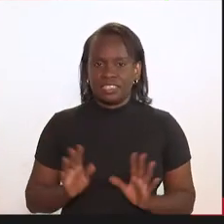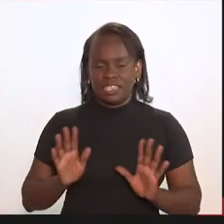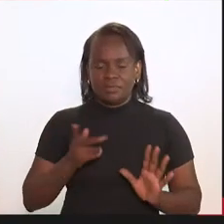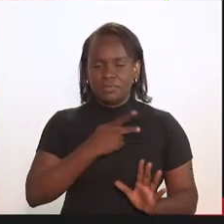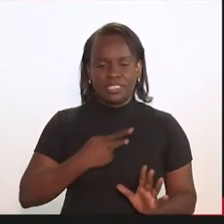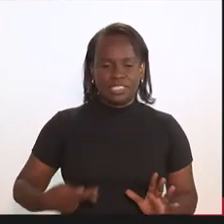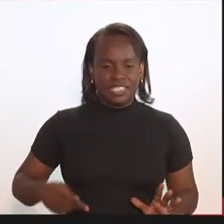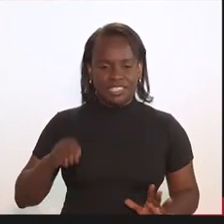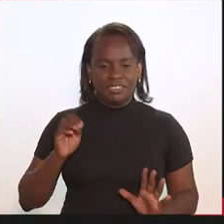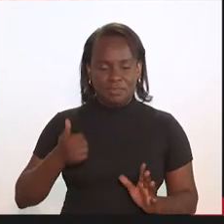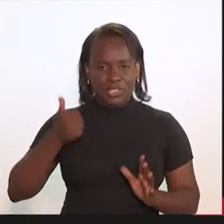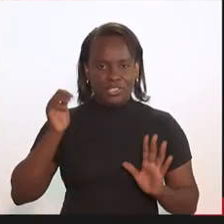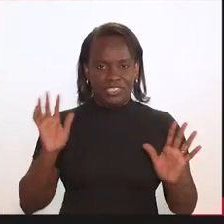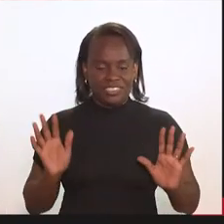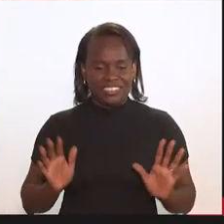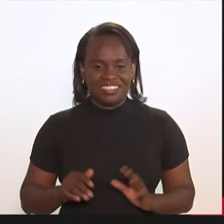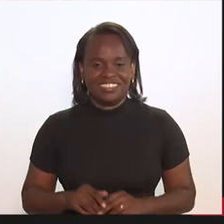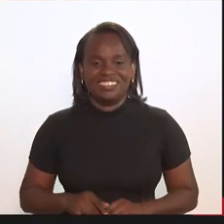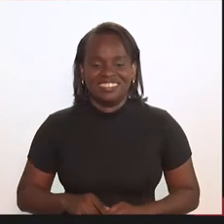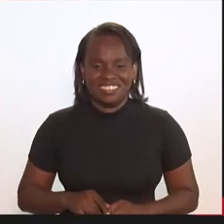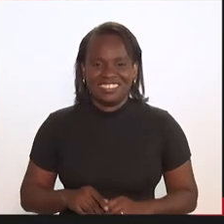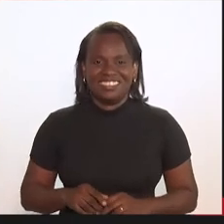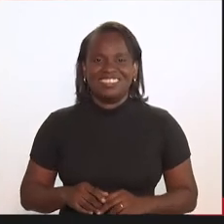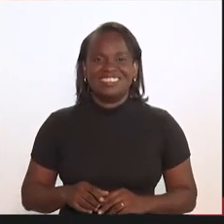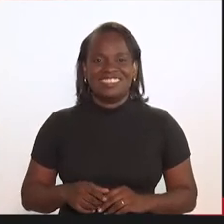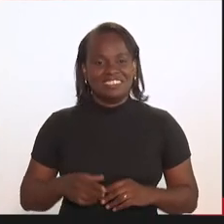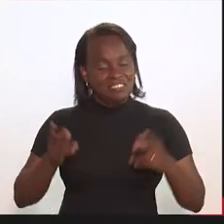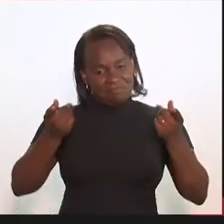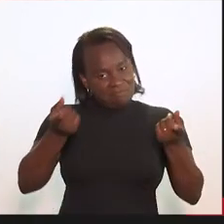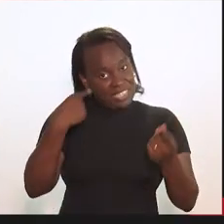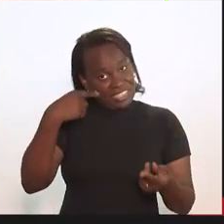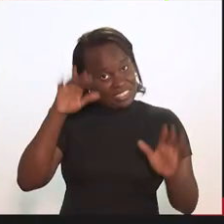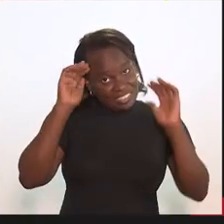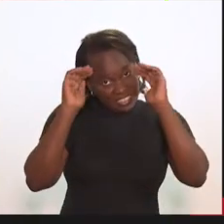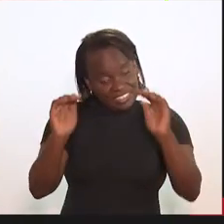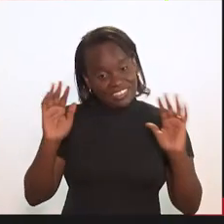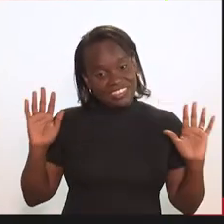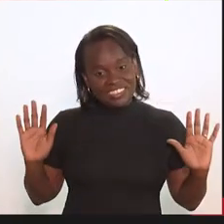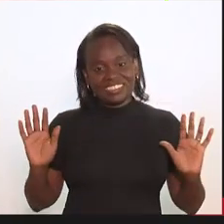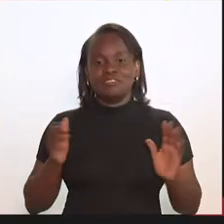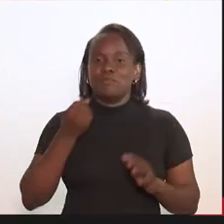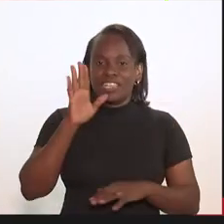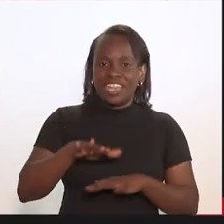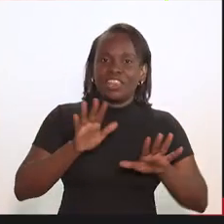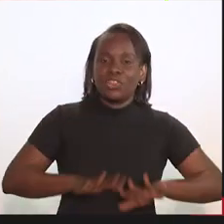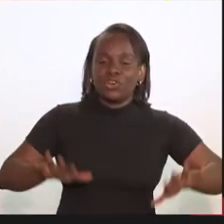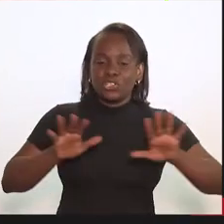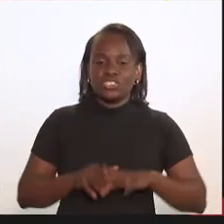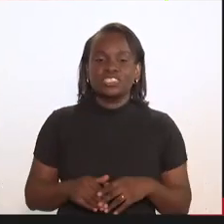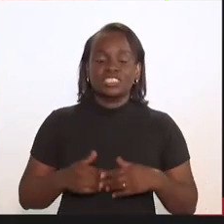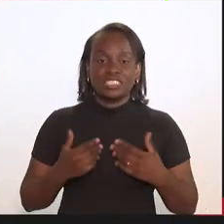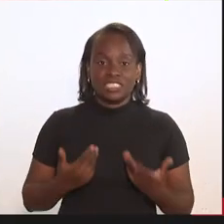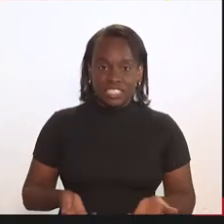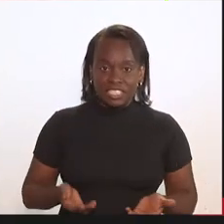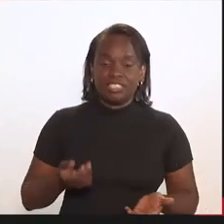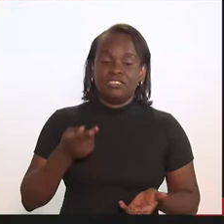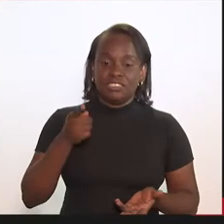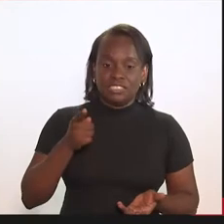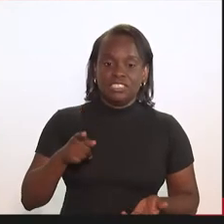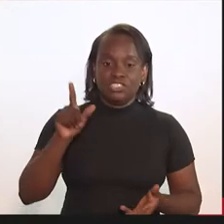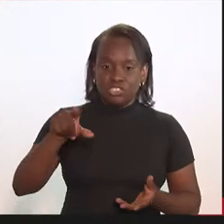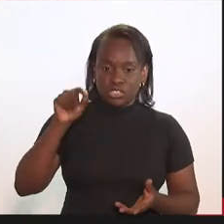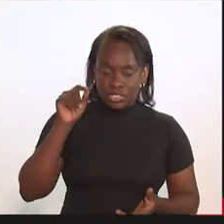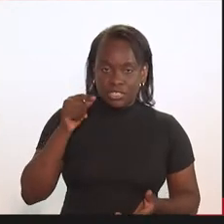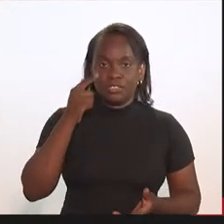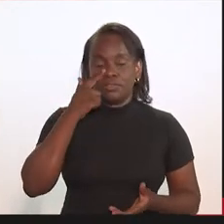Não, presidente, eu acho melhor. eu vou mandar. Boa tarde a todos. Então, dizer que